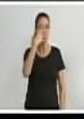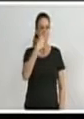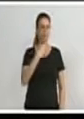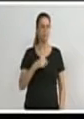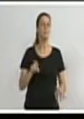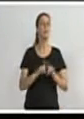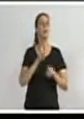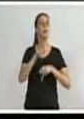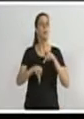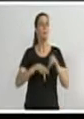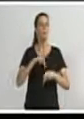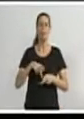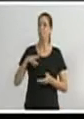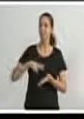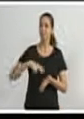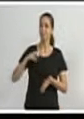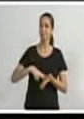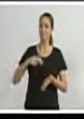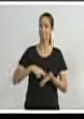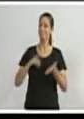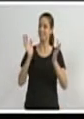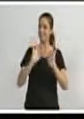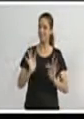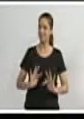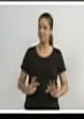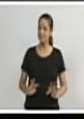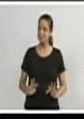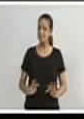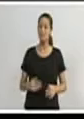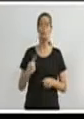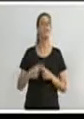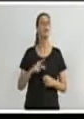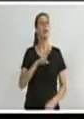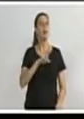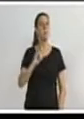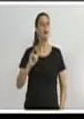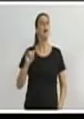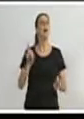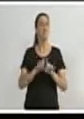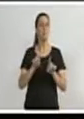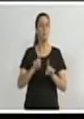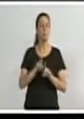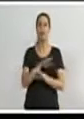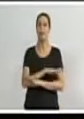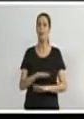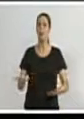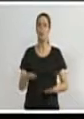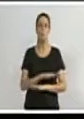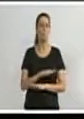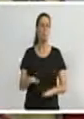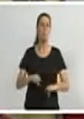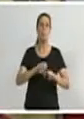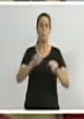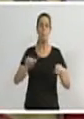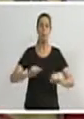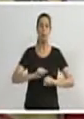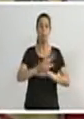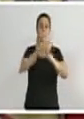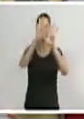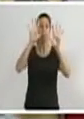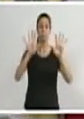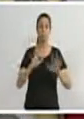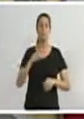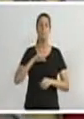A população lá está contente que em breve também vão sair daquele pó, daquela poeira, daquela lama. E a